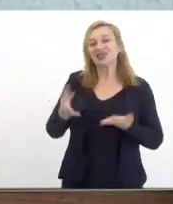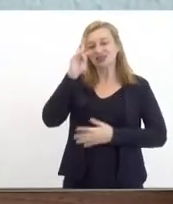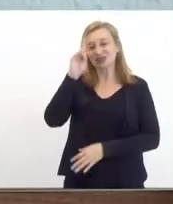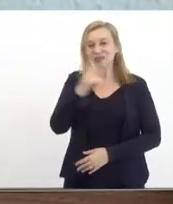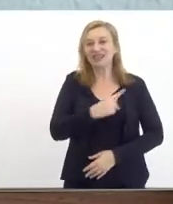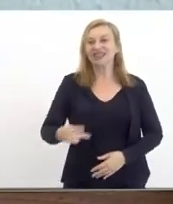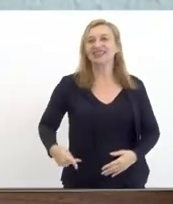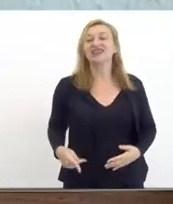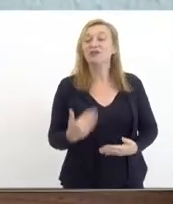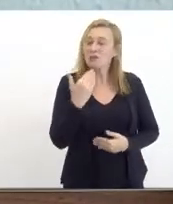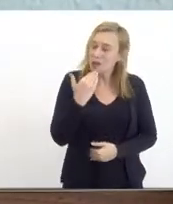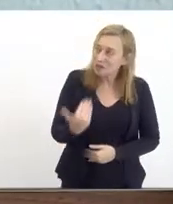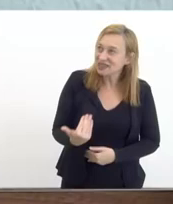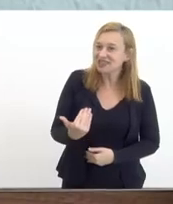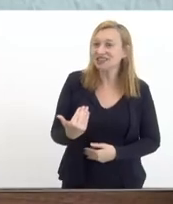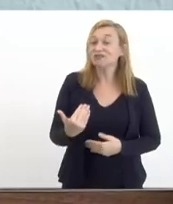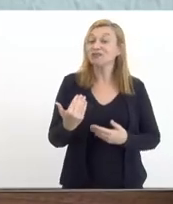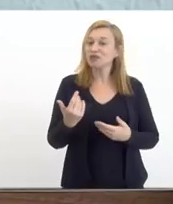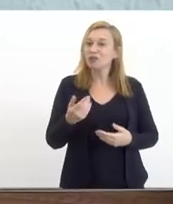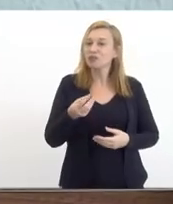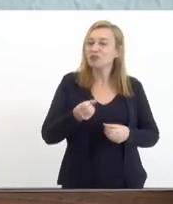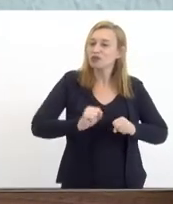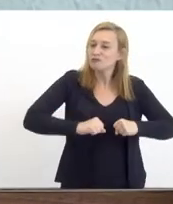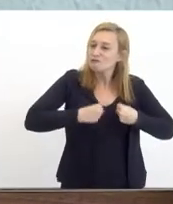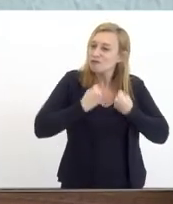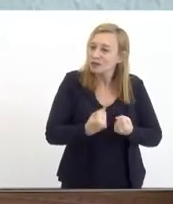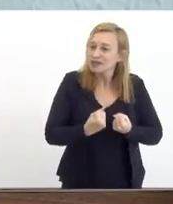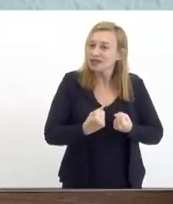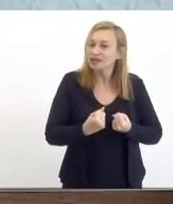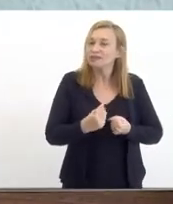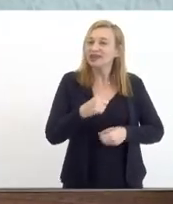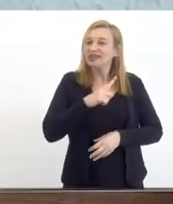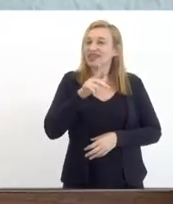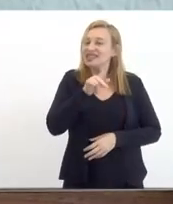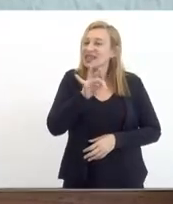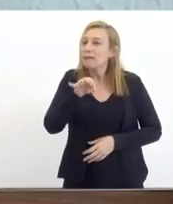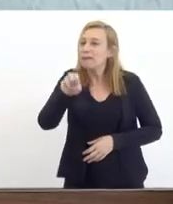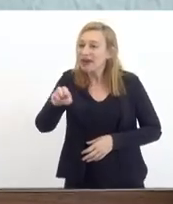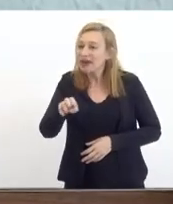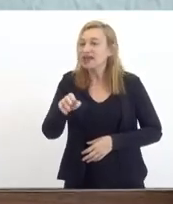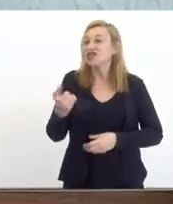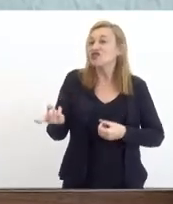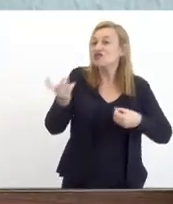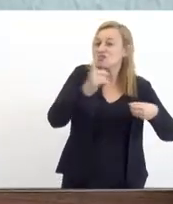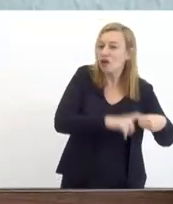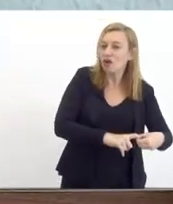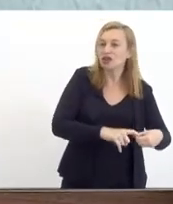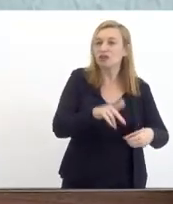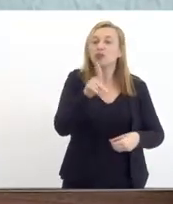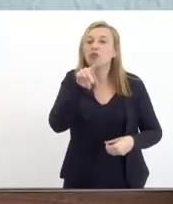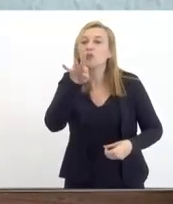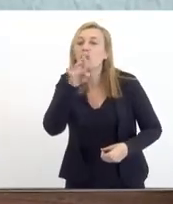fica aqui o meu pedido vamos tentar brigar para trazer a ZPE de volta para o nosso porto vamos tentar trazer essa linha